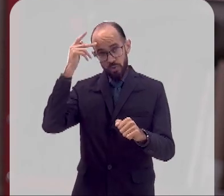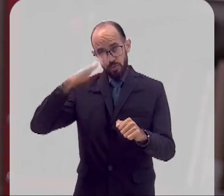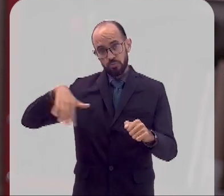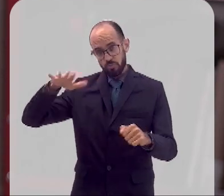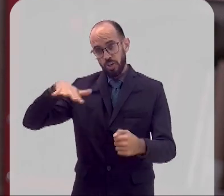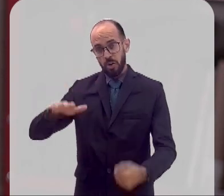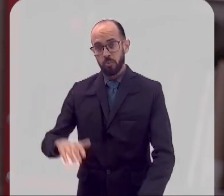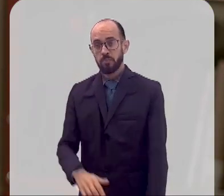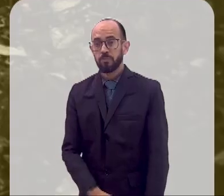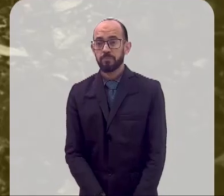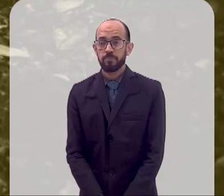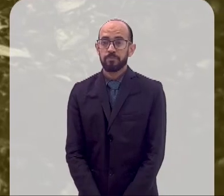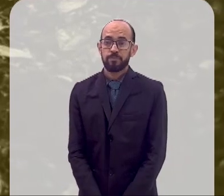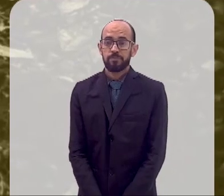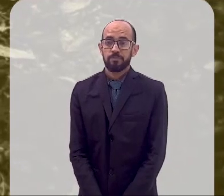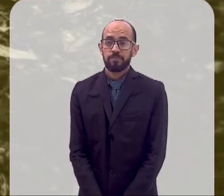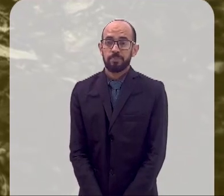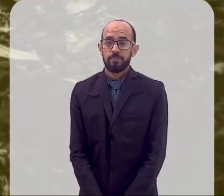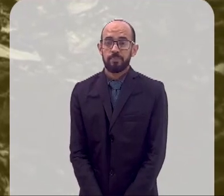de uma forma geral.